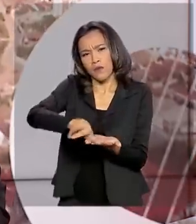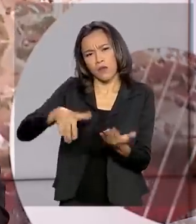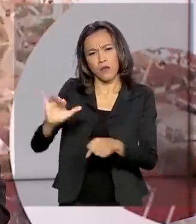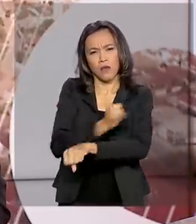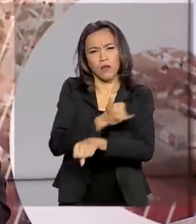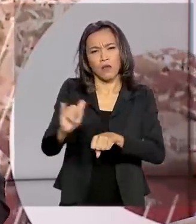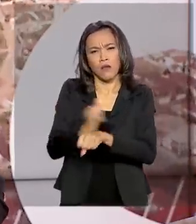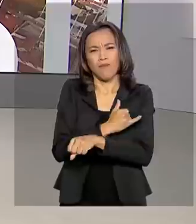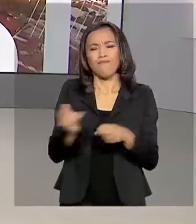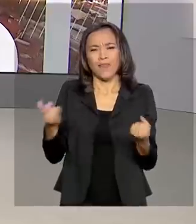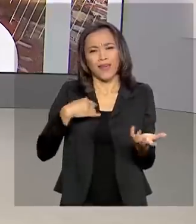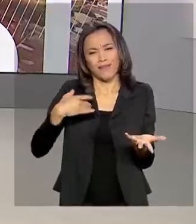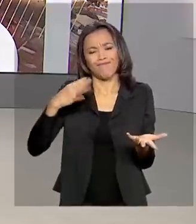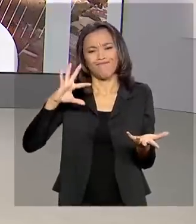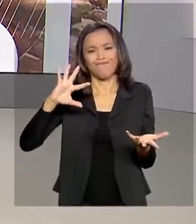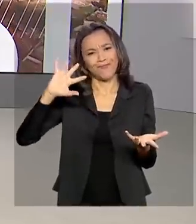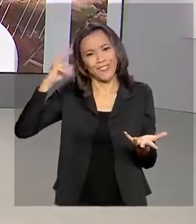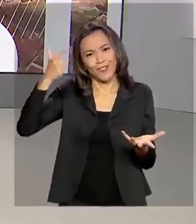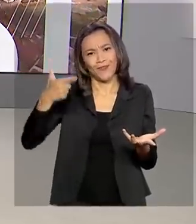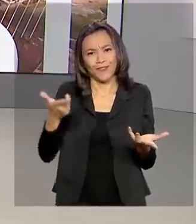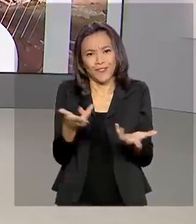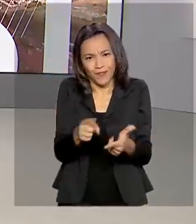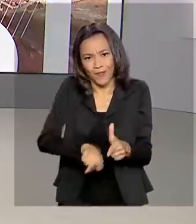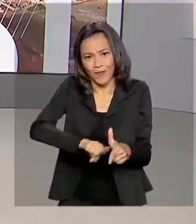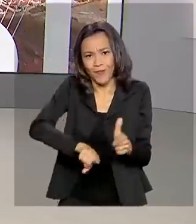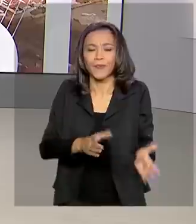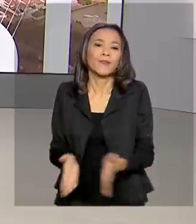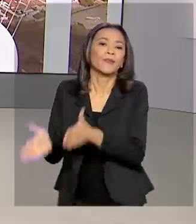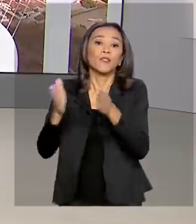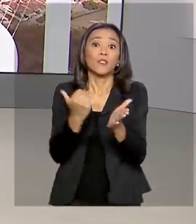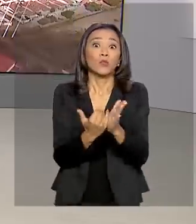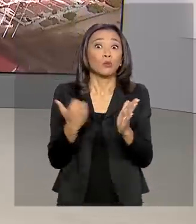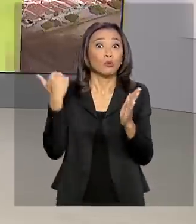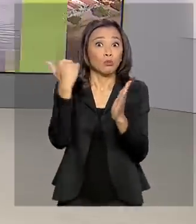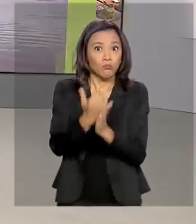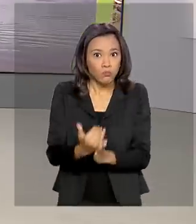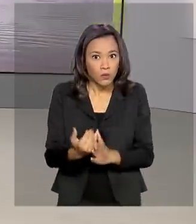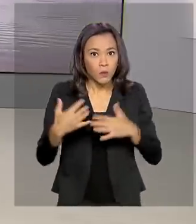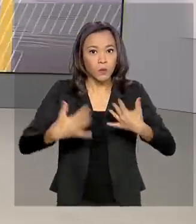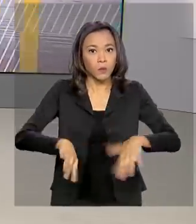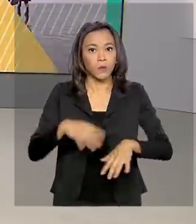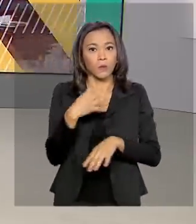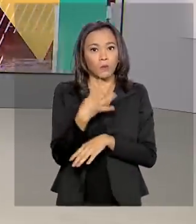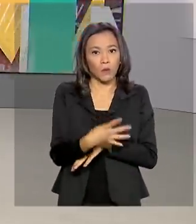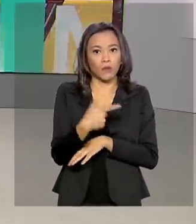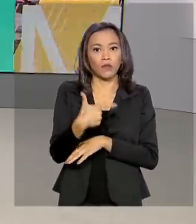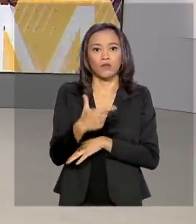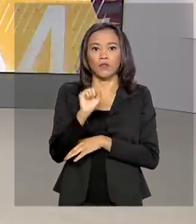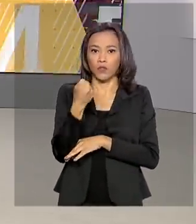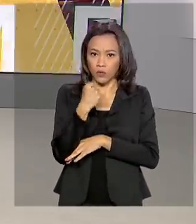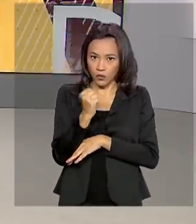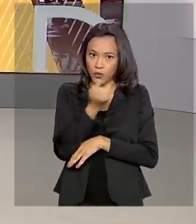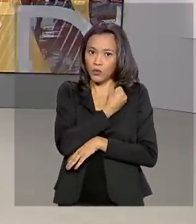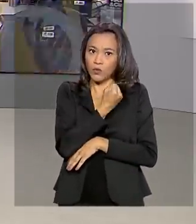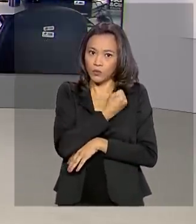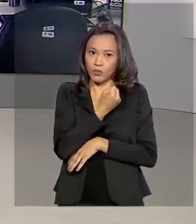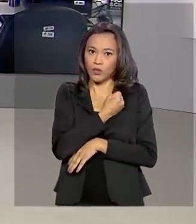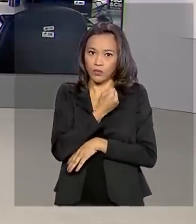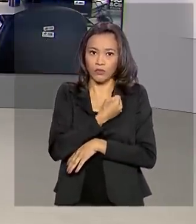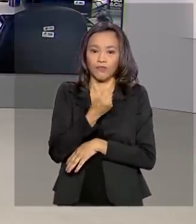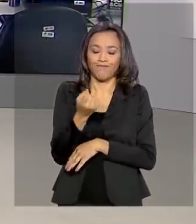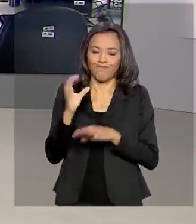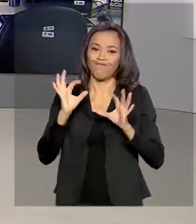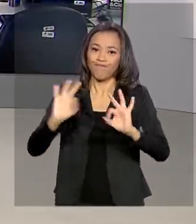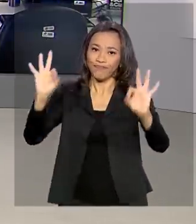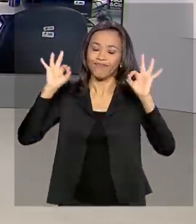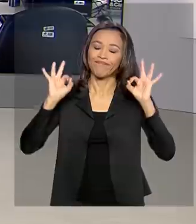enfrentar a atual crise. E subiu para 428 o número de casos confirmados de coronavírus no Brasil. Vamos ao Rio de Janeiro,